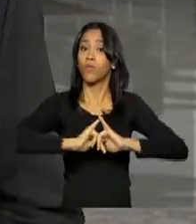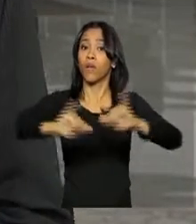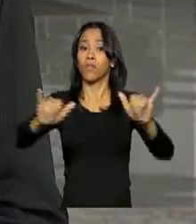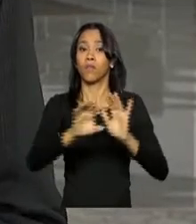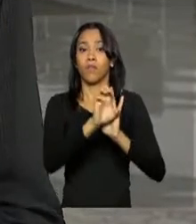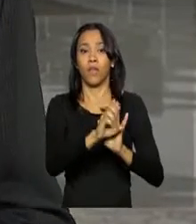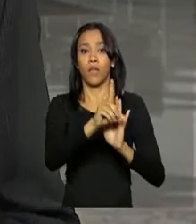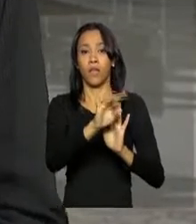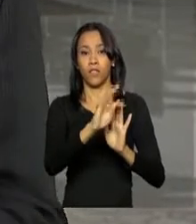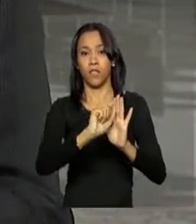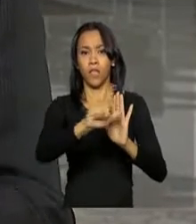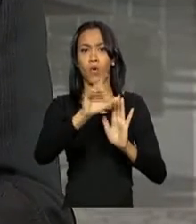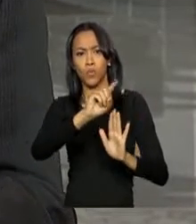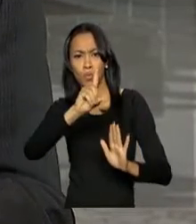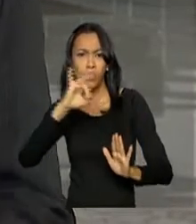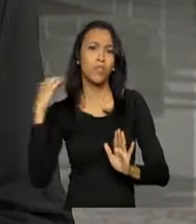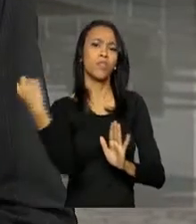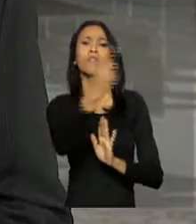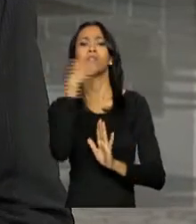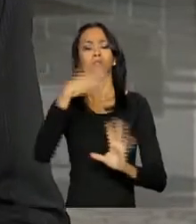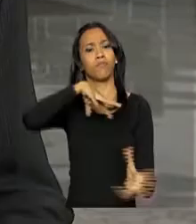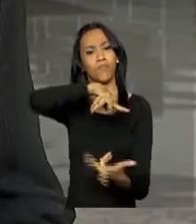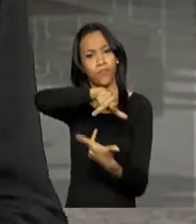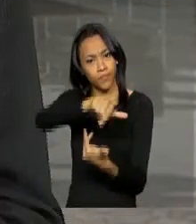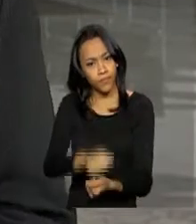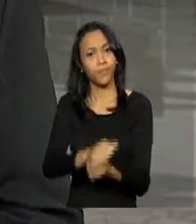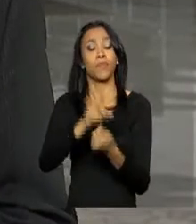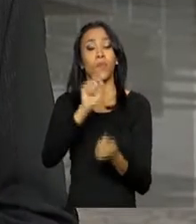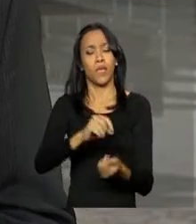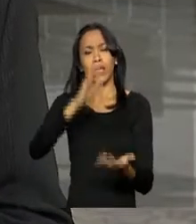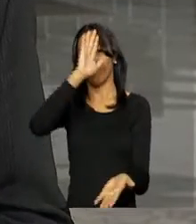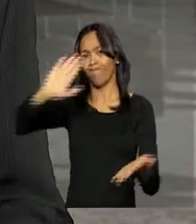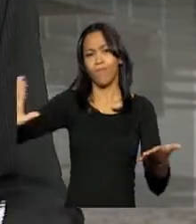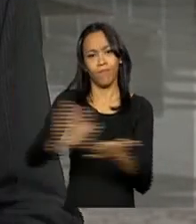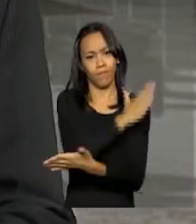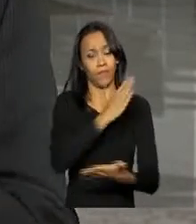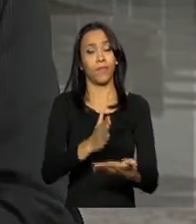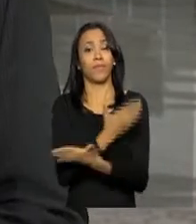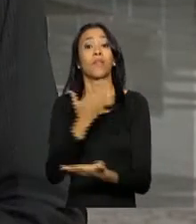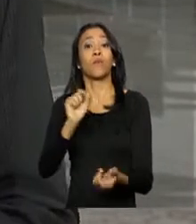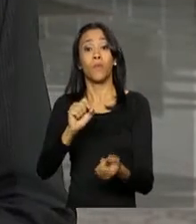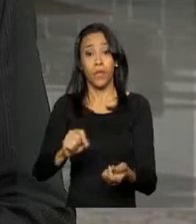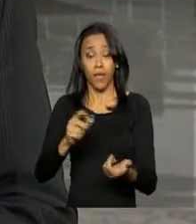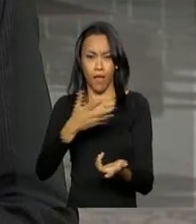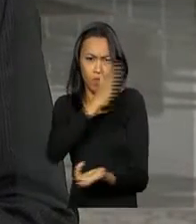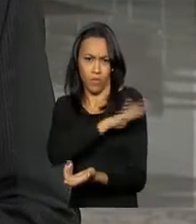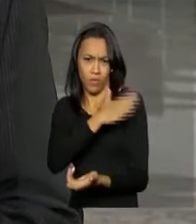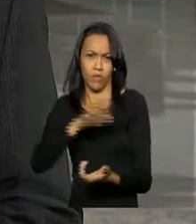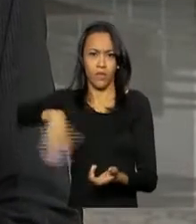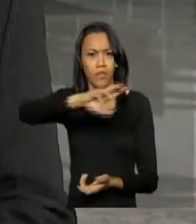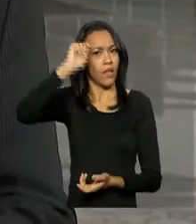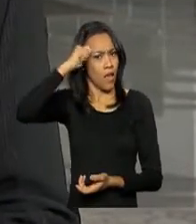no dia em que é celebrado o Dia Internacional pela Eliminação da Discriminação Racial, instituído pela Organização das